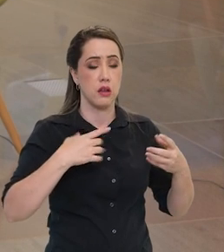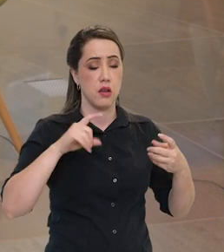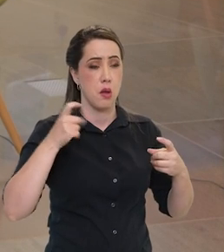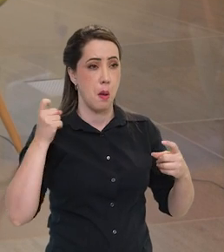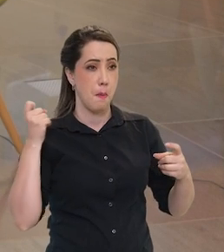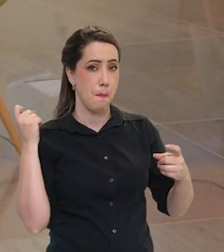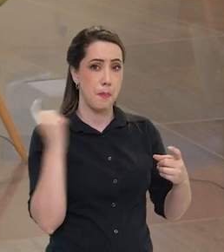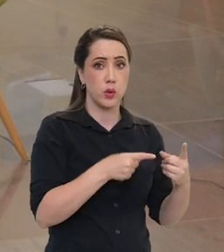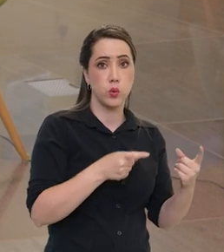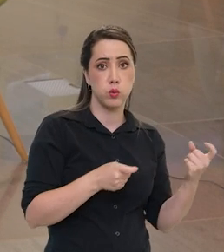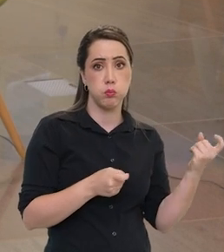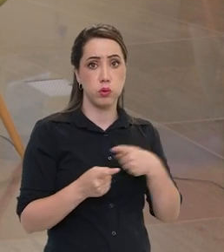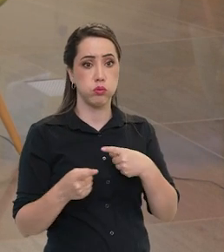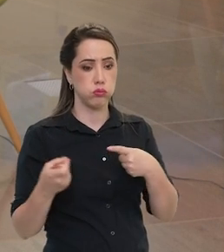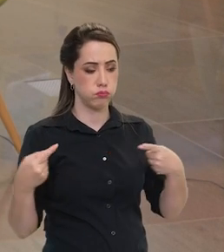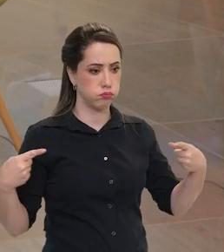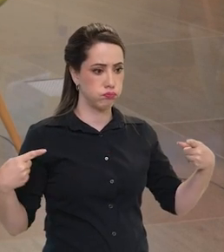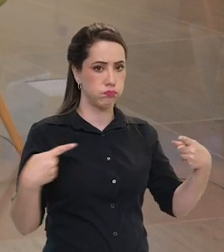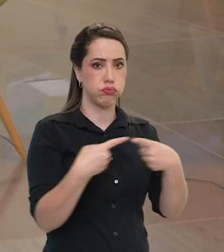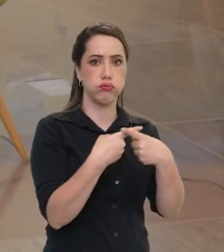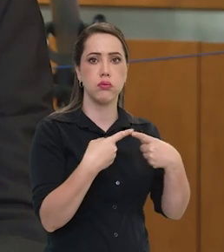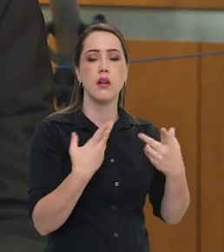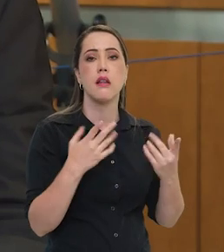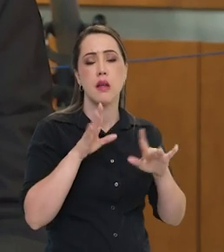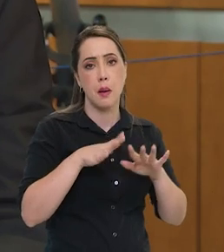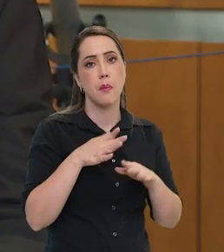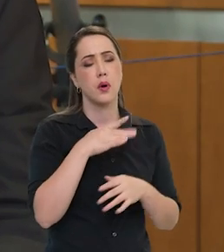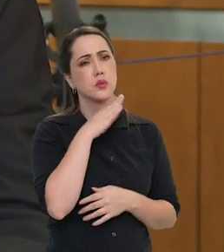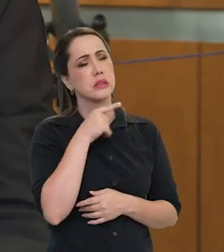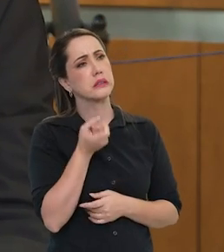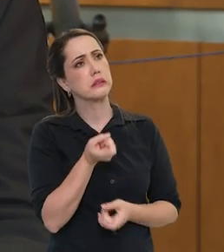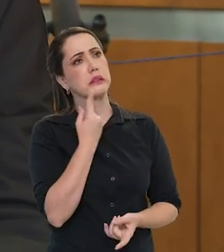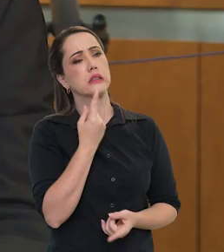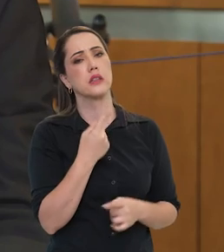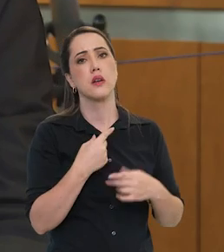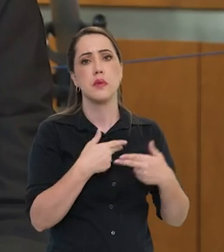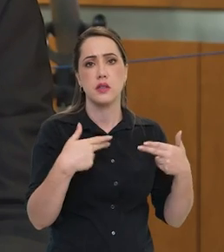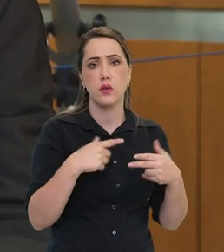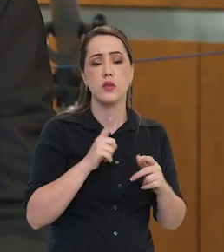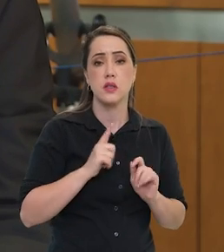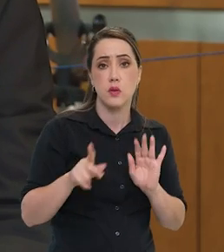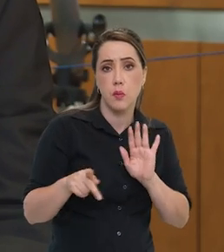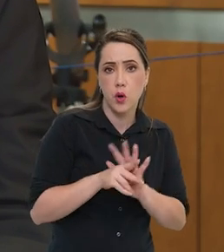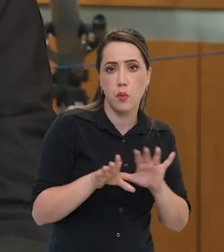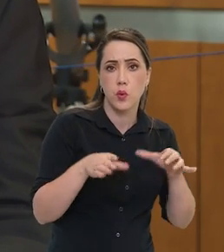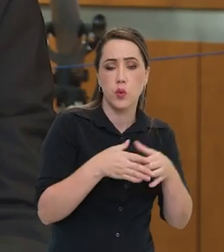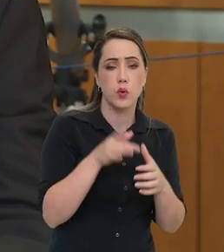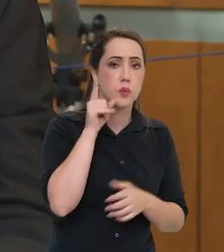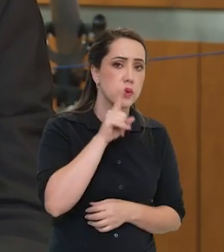inutilize. Pode parecer estranho? lasca de tinta, olha. Existem casos em que a Estação Espacial